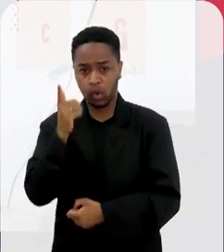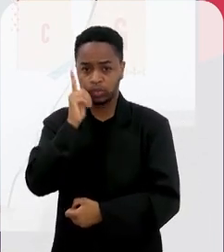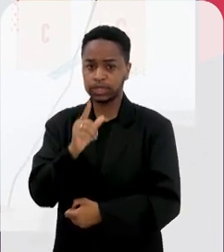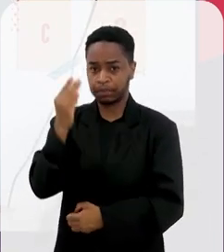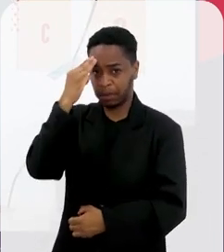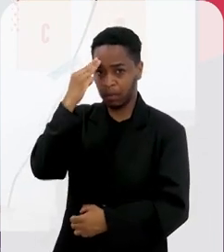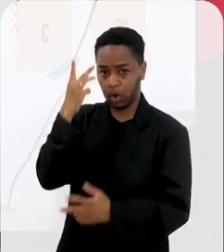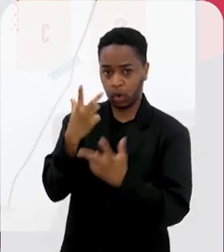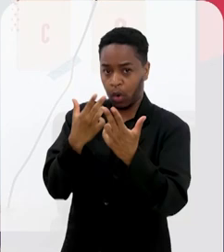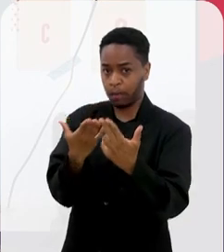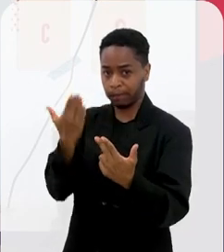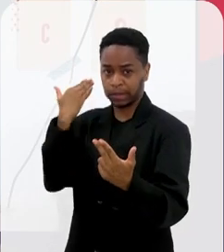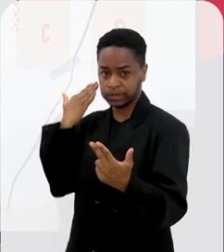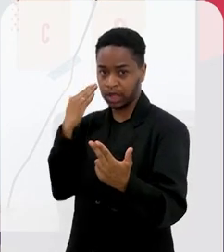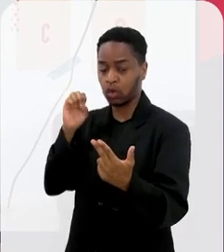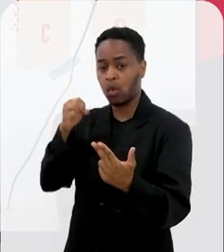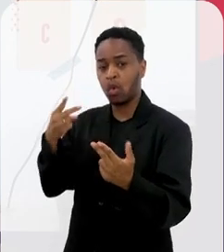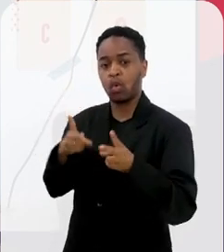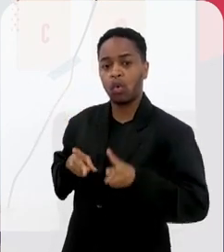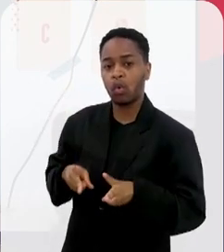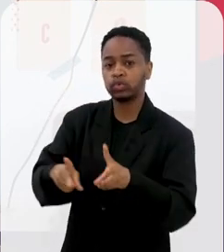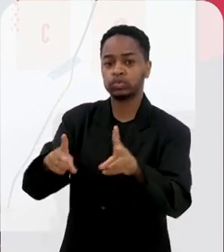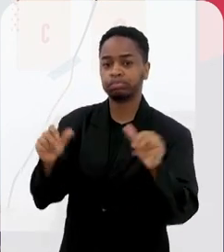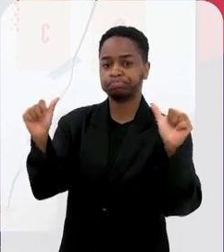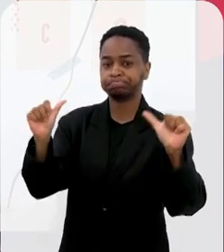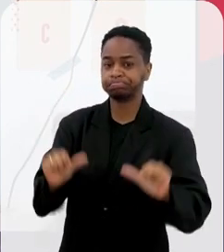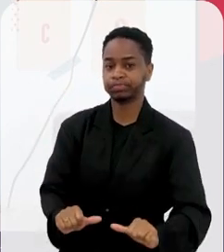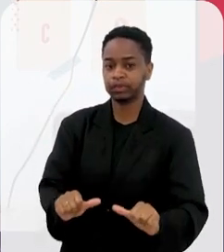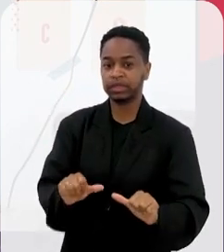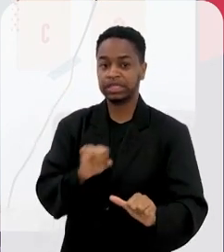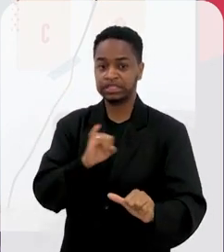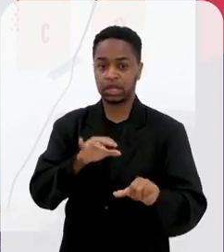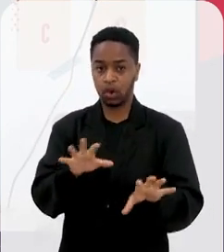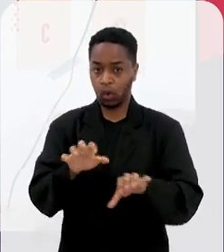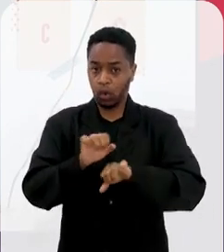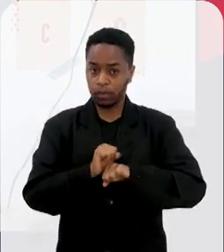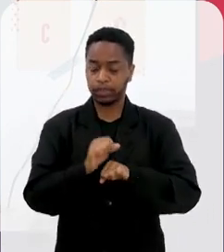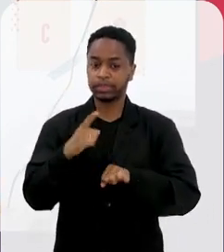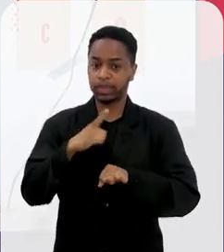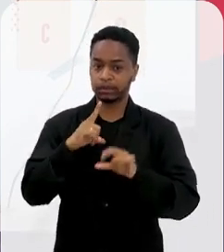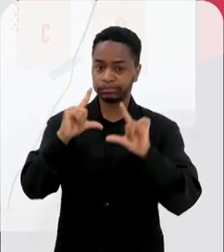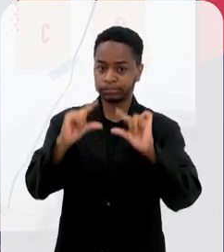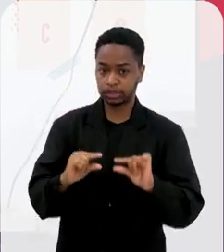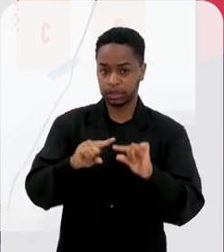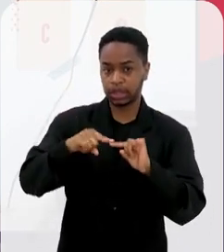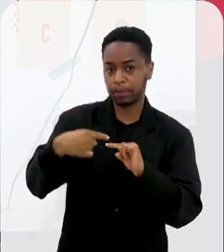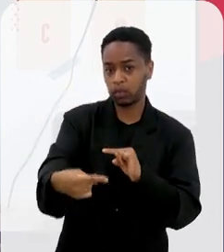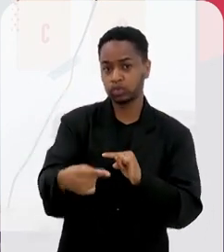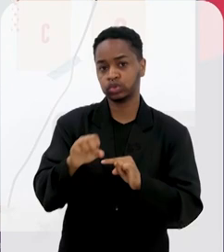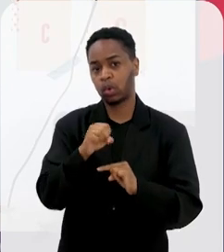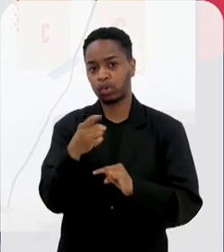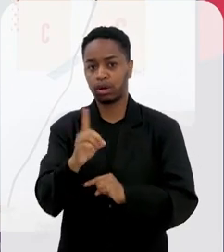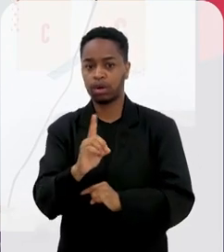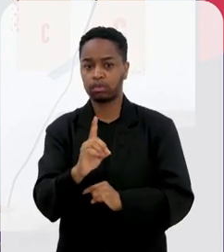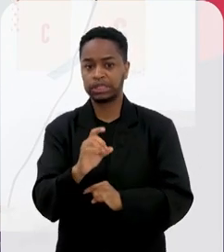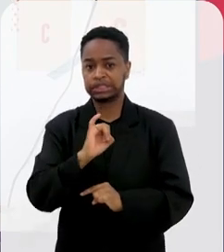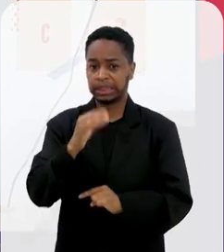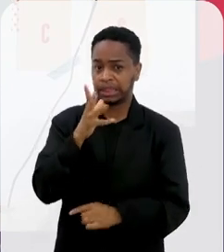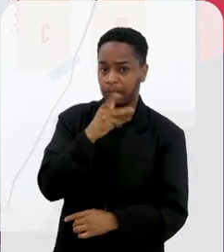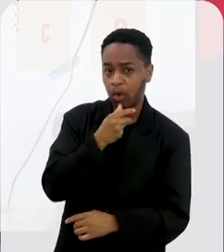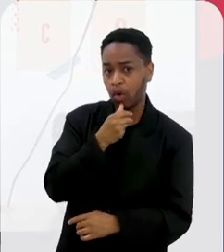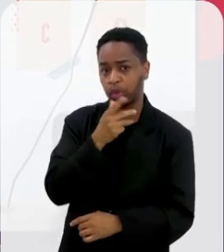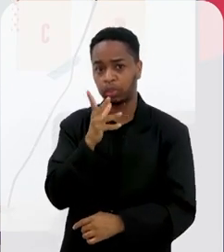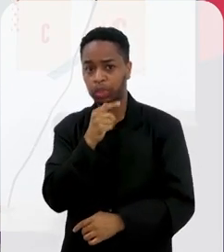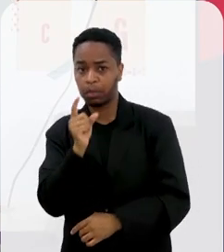ter a memória de antes, essa contaminação, né? entre aspas, ela tem uma regressão depois, demora muito